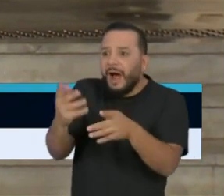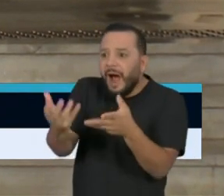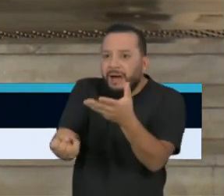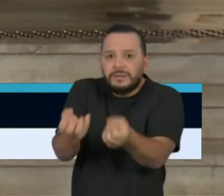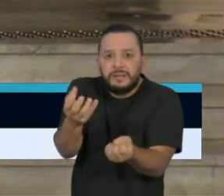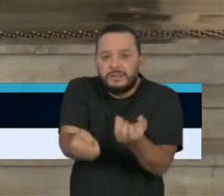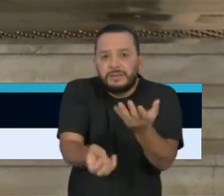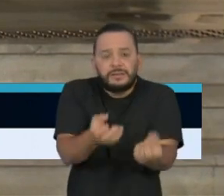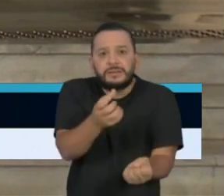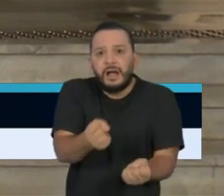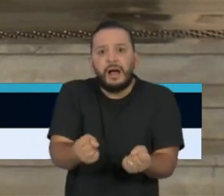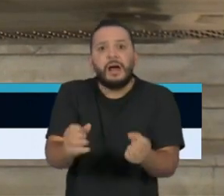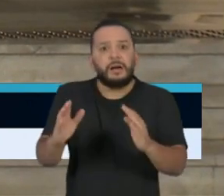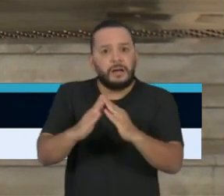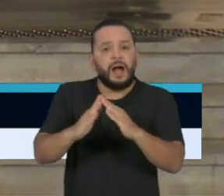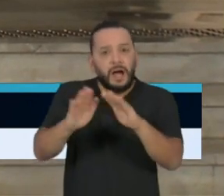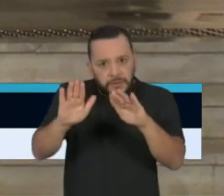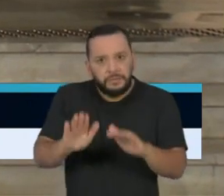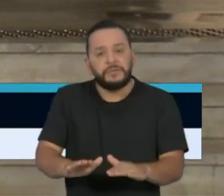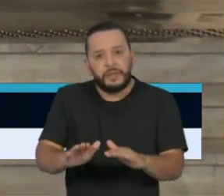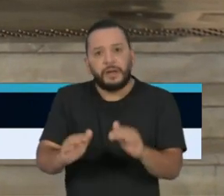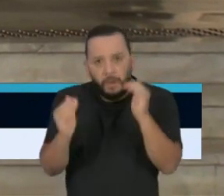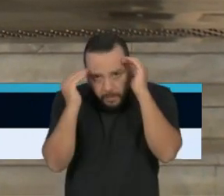efetivas que estão implantadas.